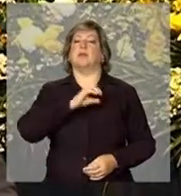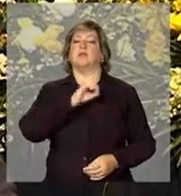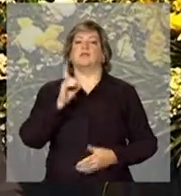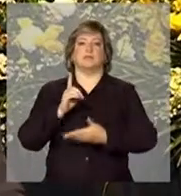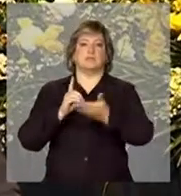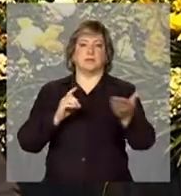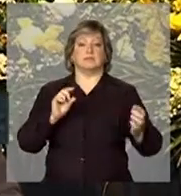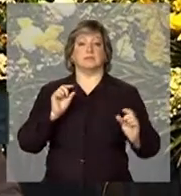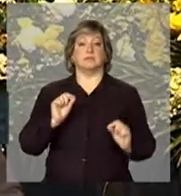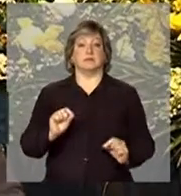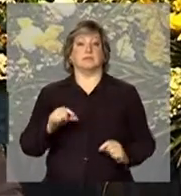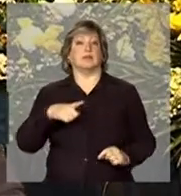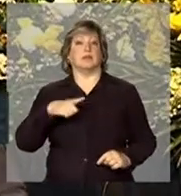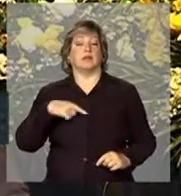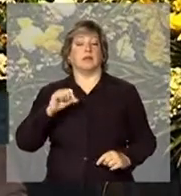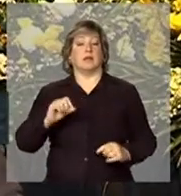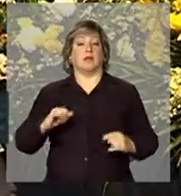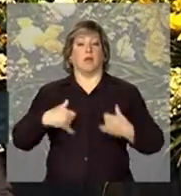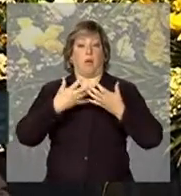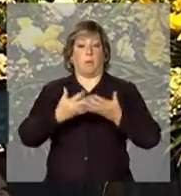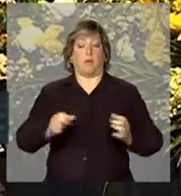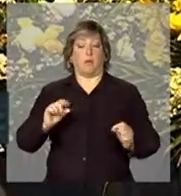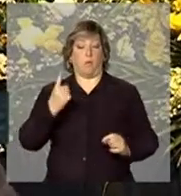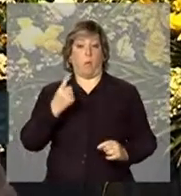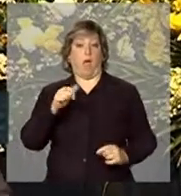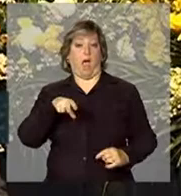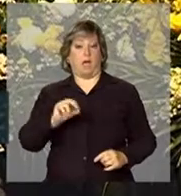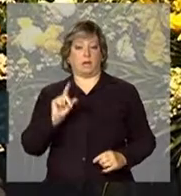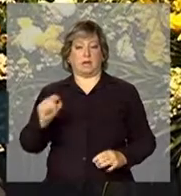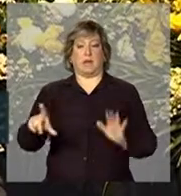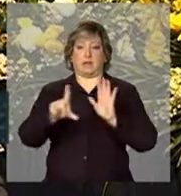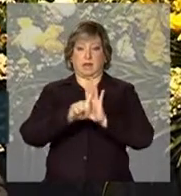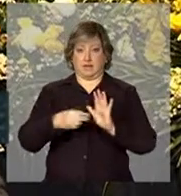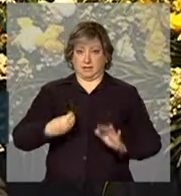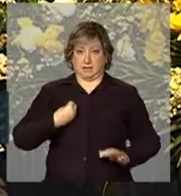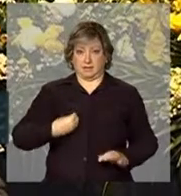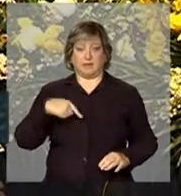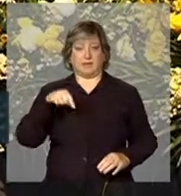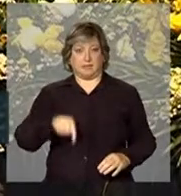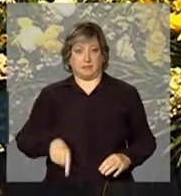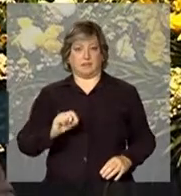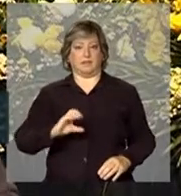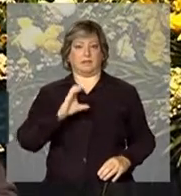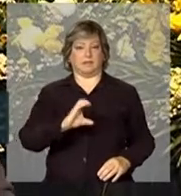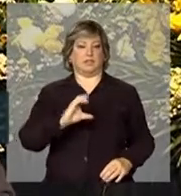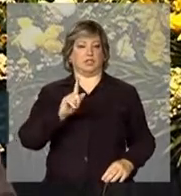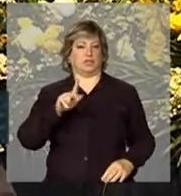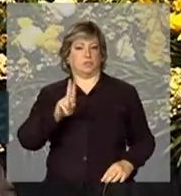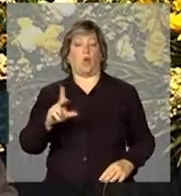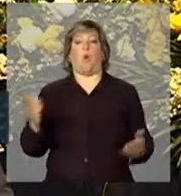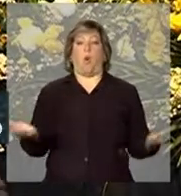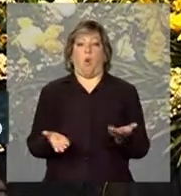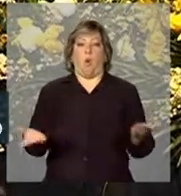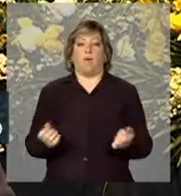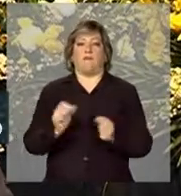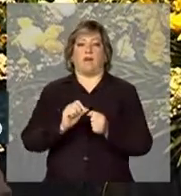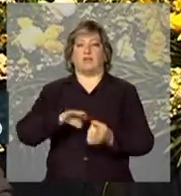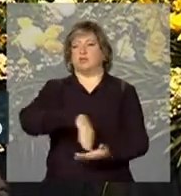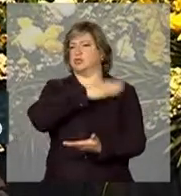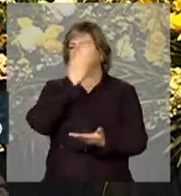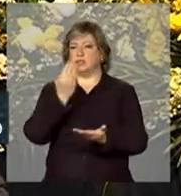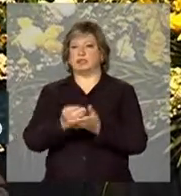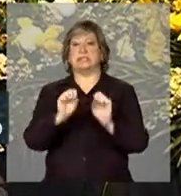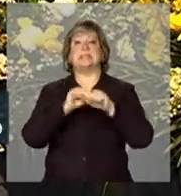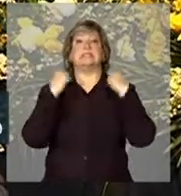dia, Malu. Para comemorar um ano de existência da lei, a Controladoria Geral da União realiza hoje, durante todo o dia, um